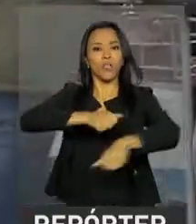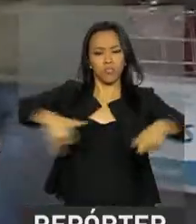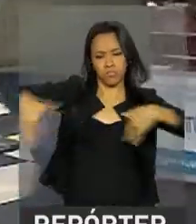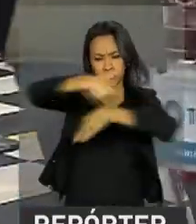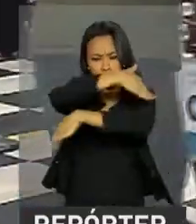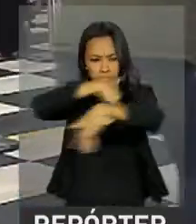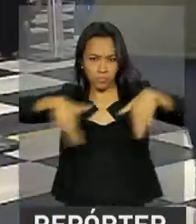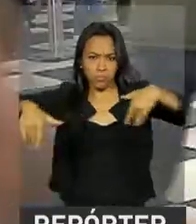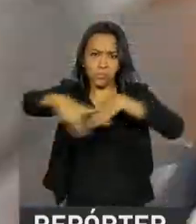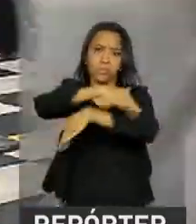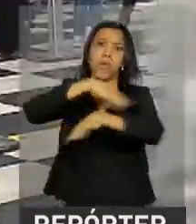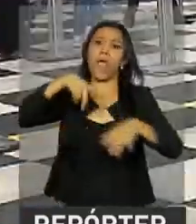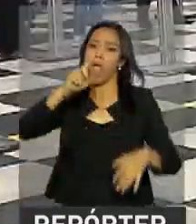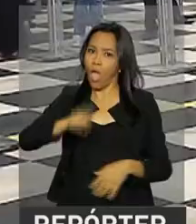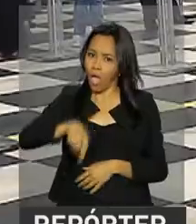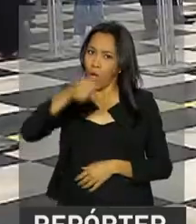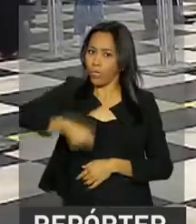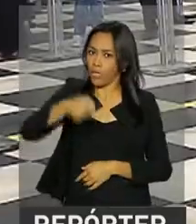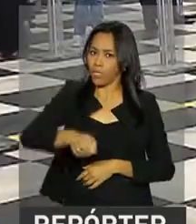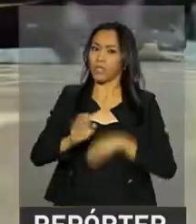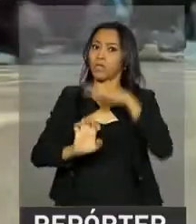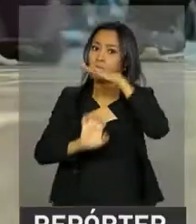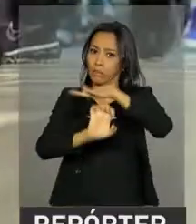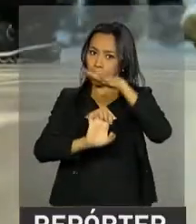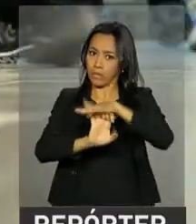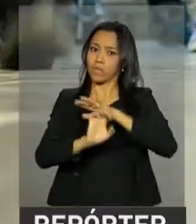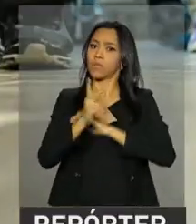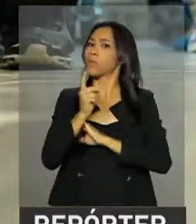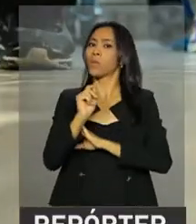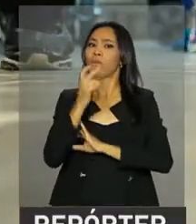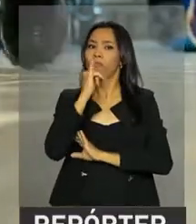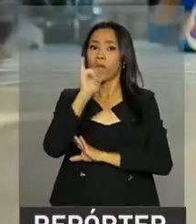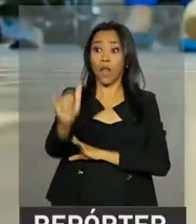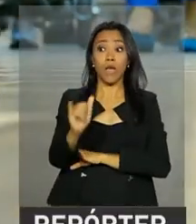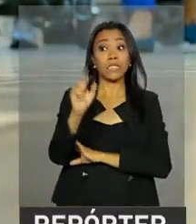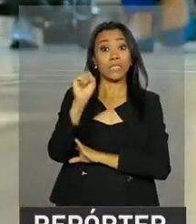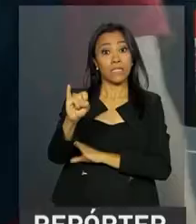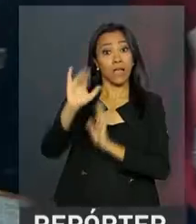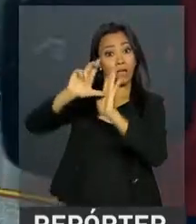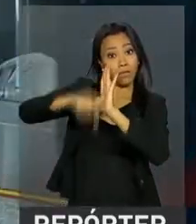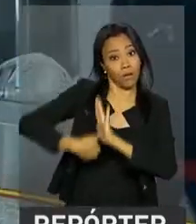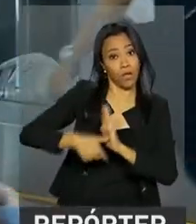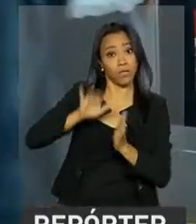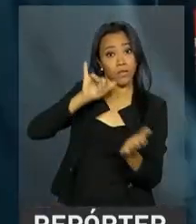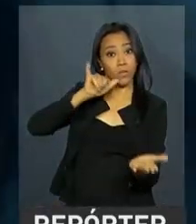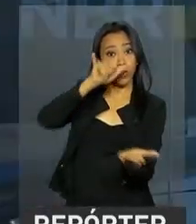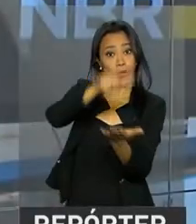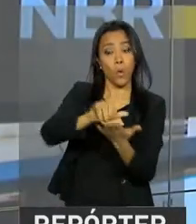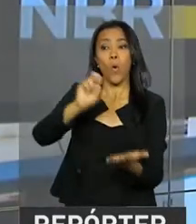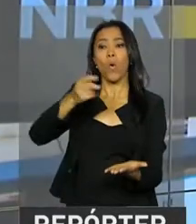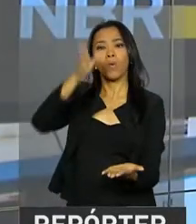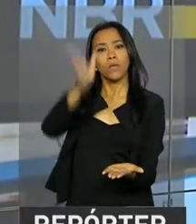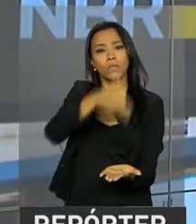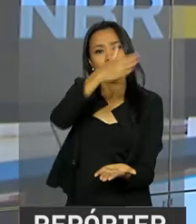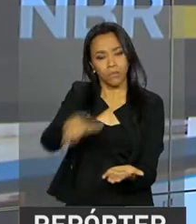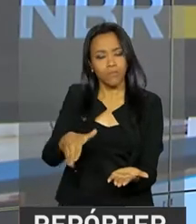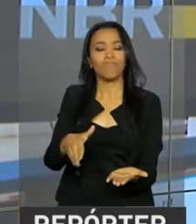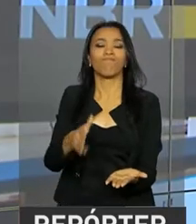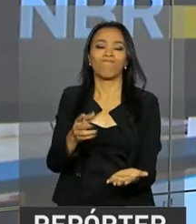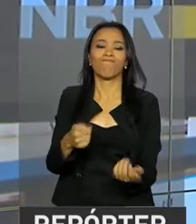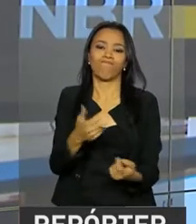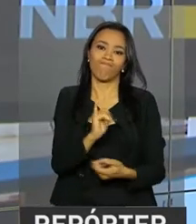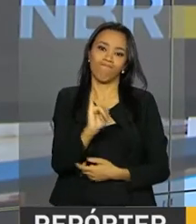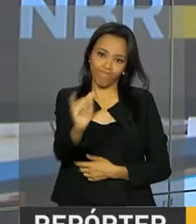obrigação das companhias informar aos passageiros sobre atrasos e cancelamentos de voos.